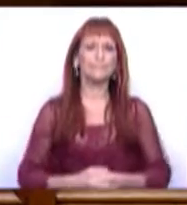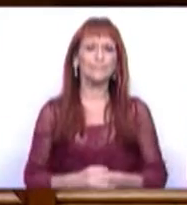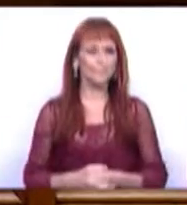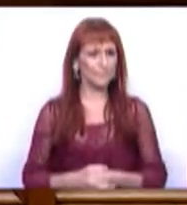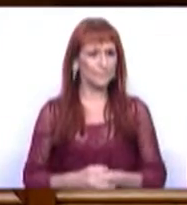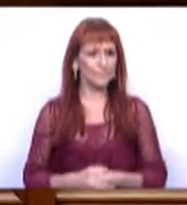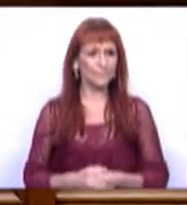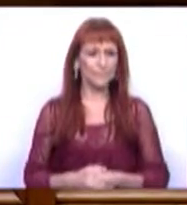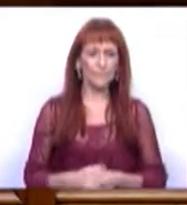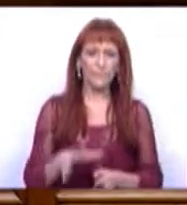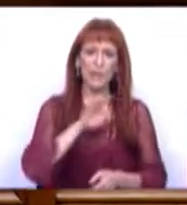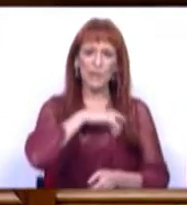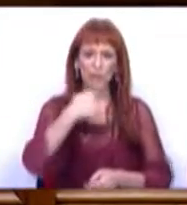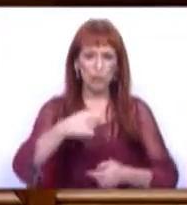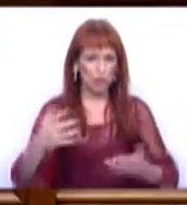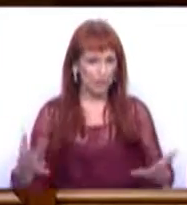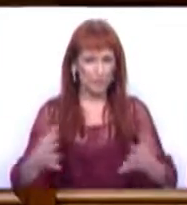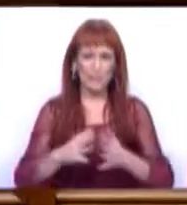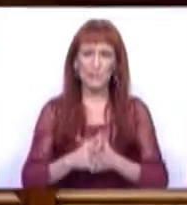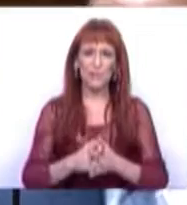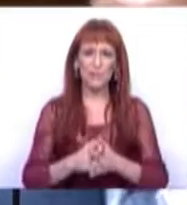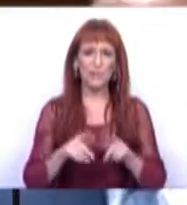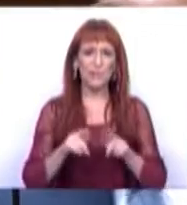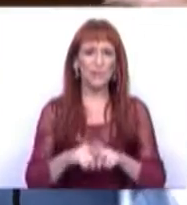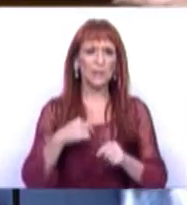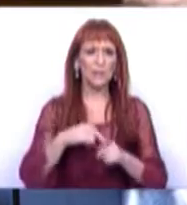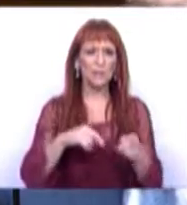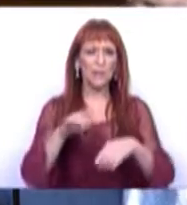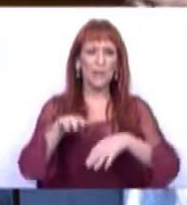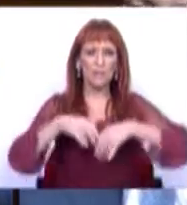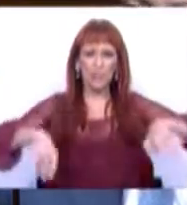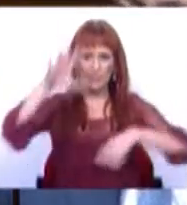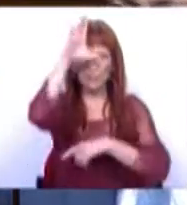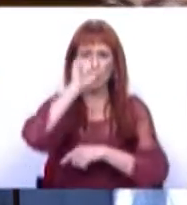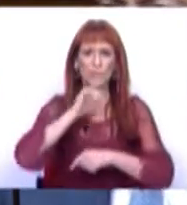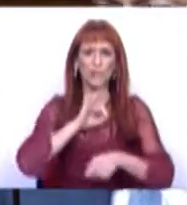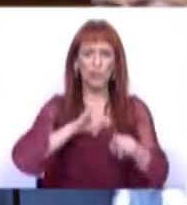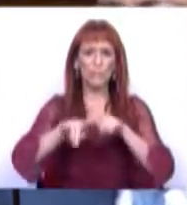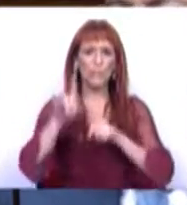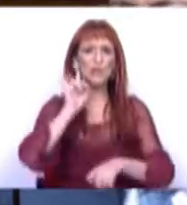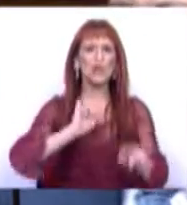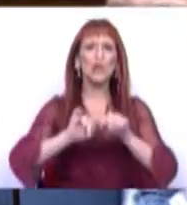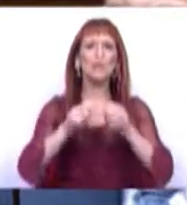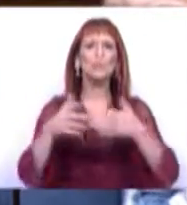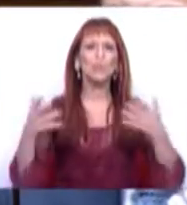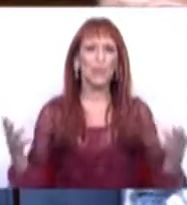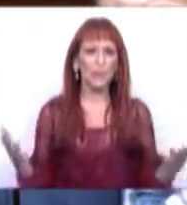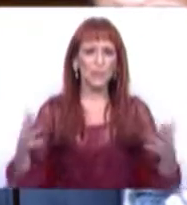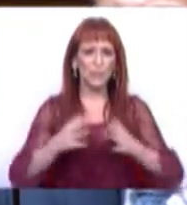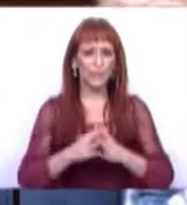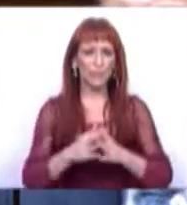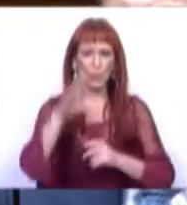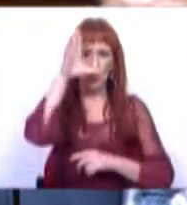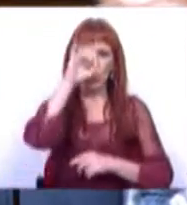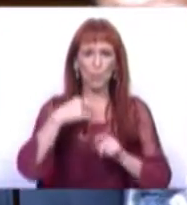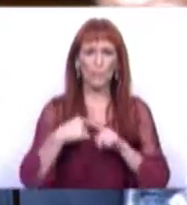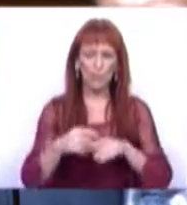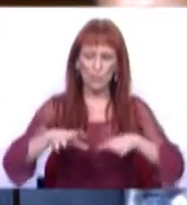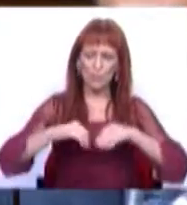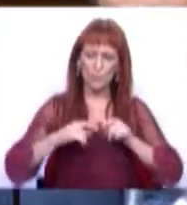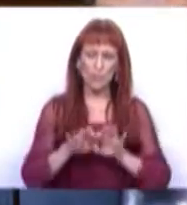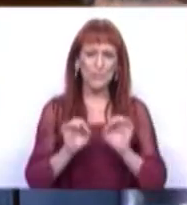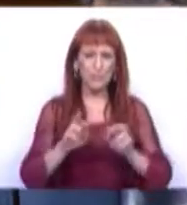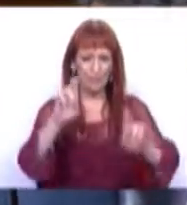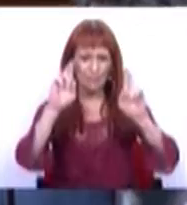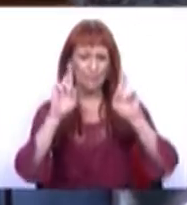Sr. Presidente, membros do Governo, Srs. Deputados e Sras. Deputadas, O Governo tem assumido